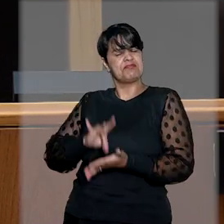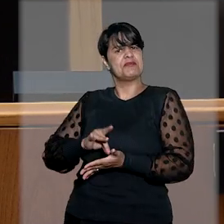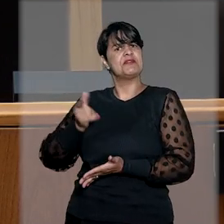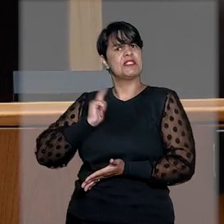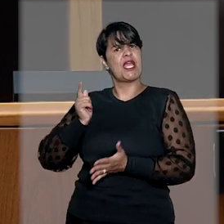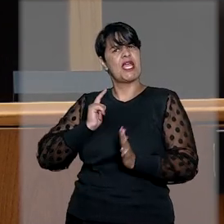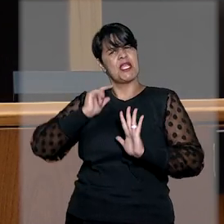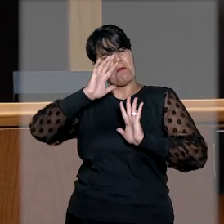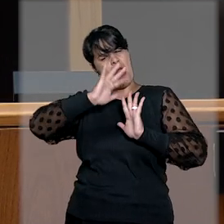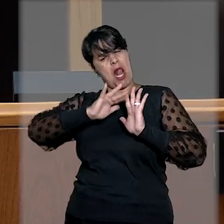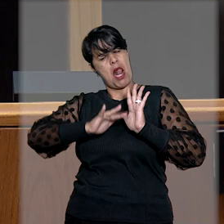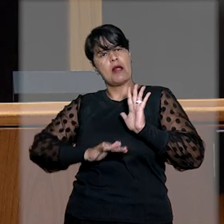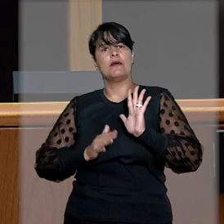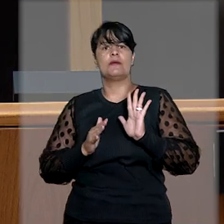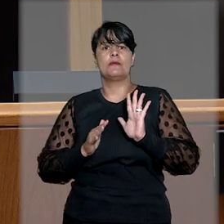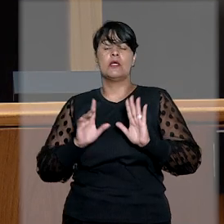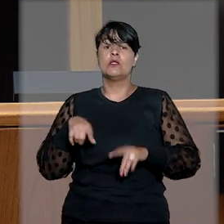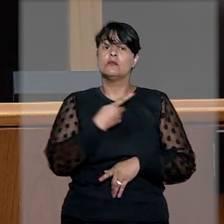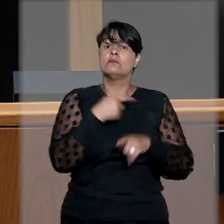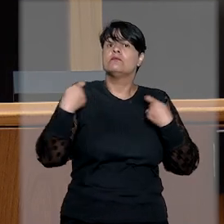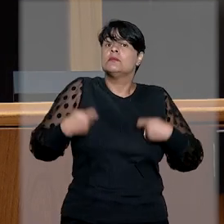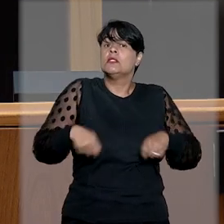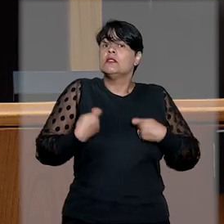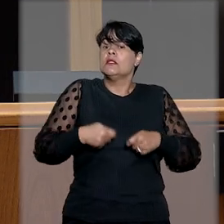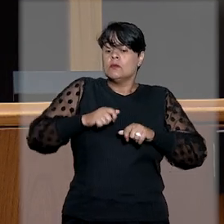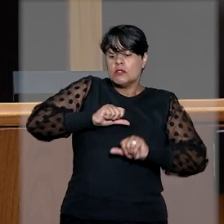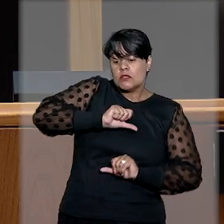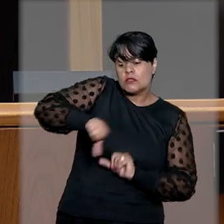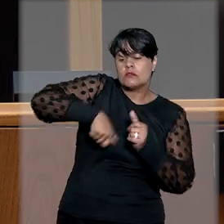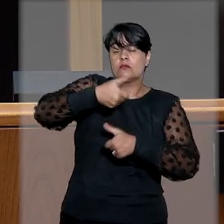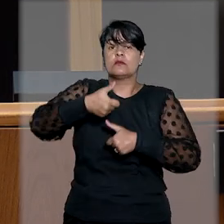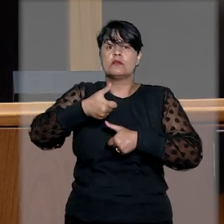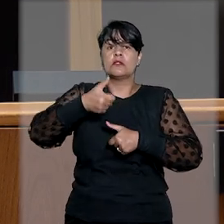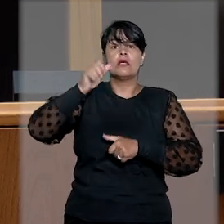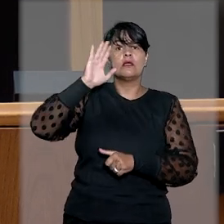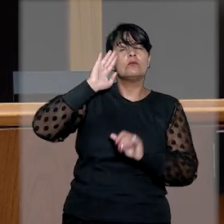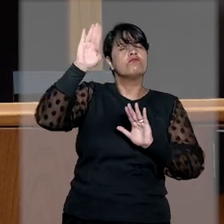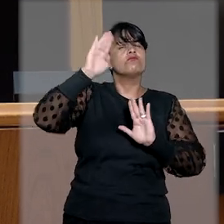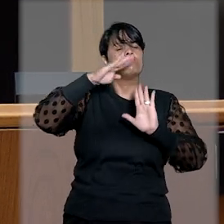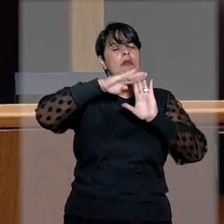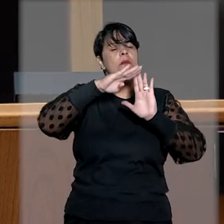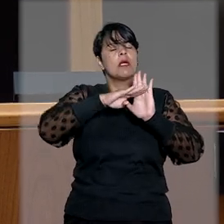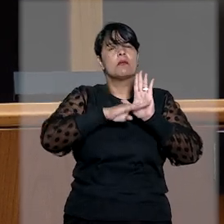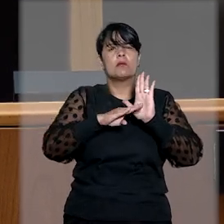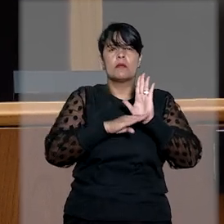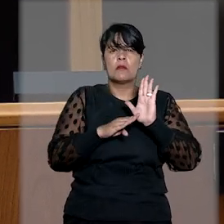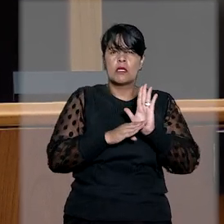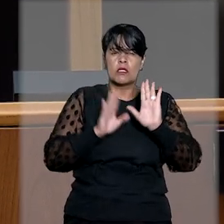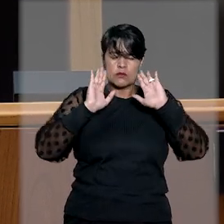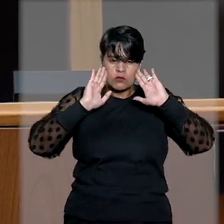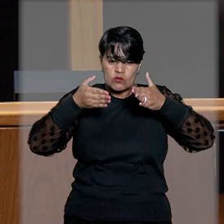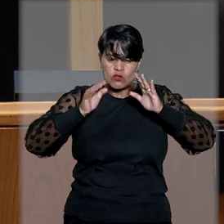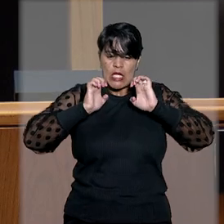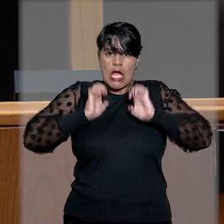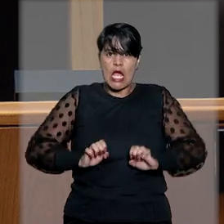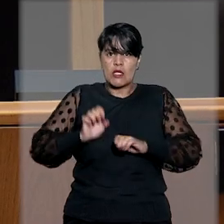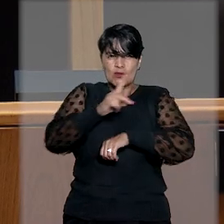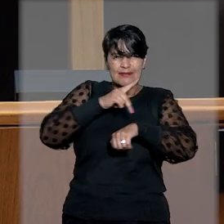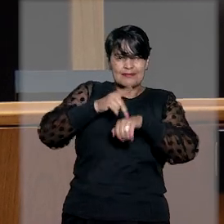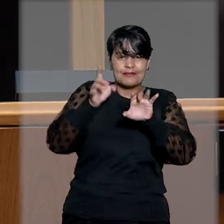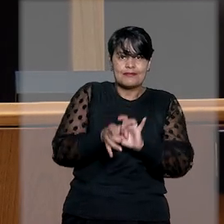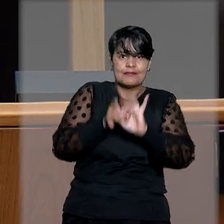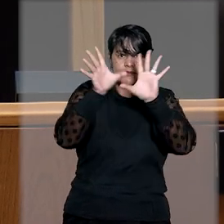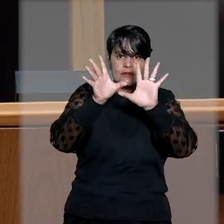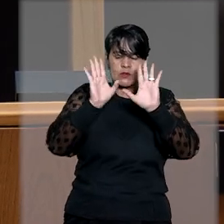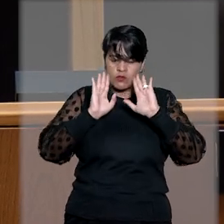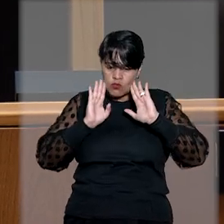abundância. Necessitamos transformar os princípios éticos norteadores do Estado democrático de direito em ações